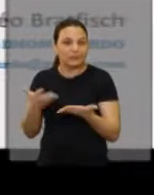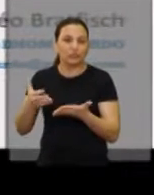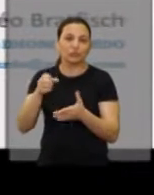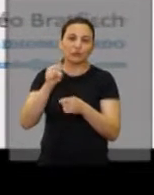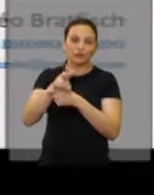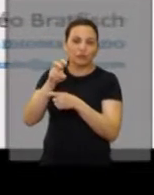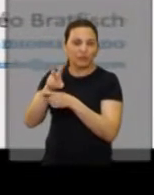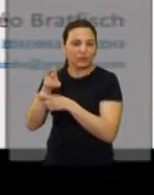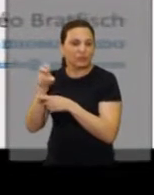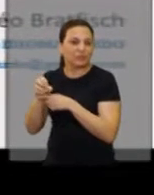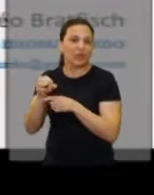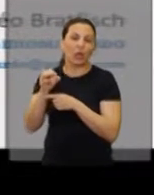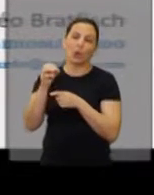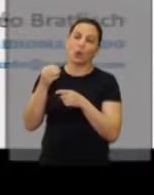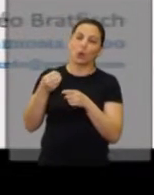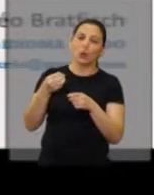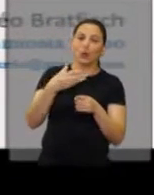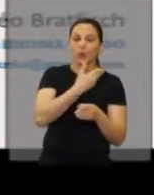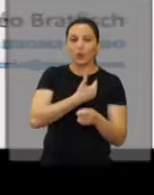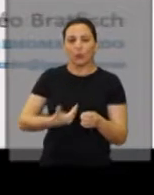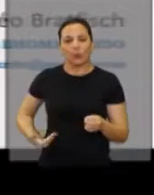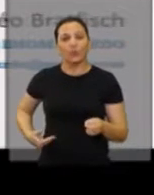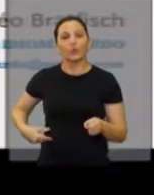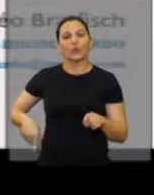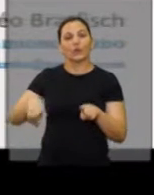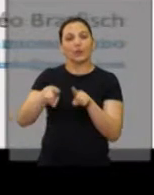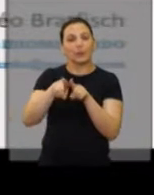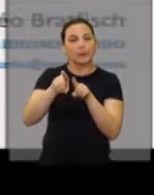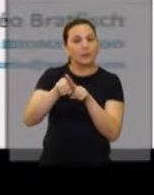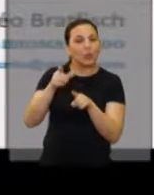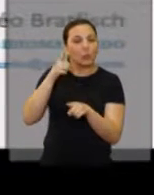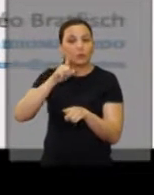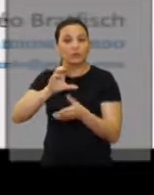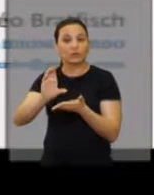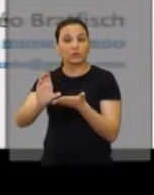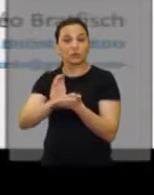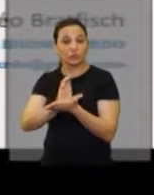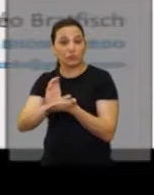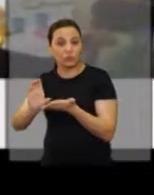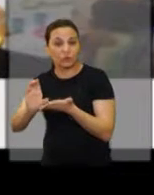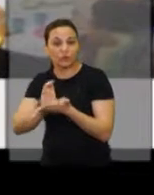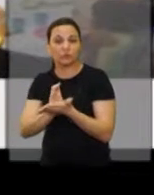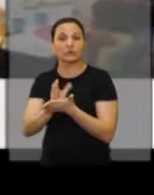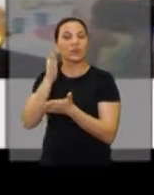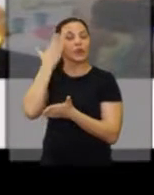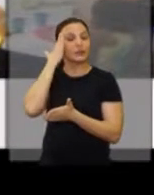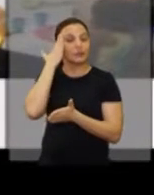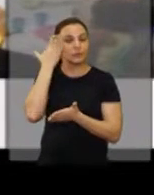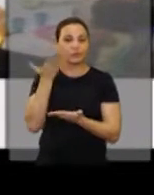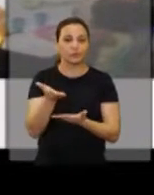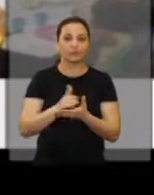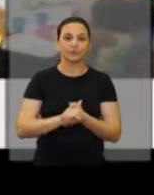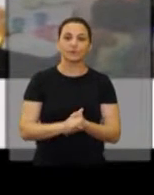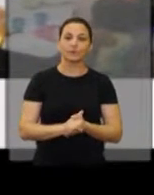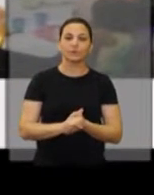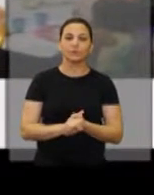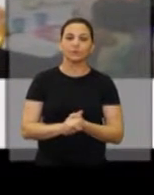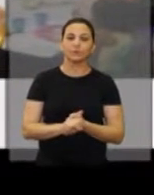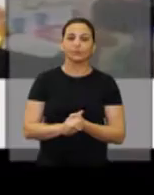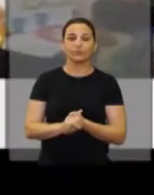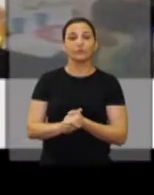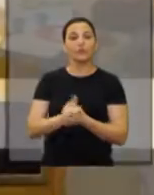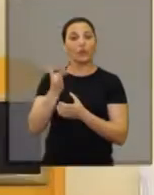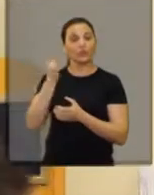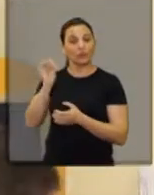fiscais concedidos pelo poder público e também pela alocação de recursos financeiros e intengíveis. A